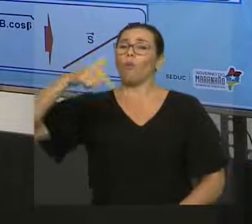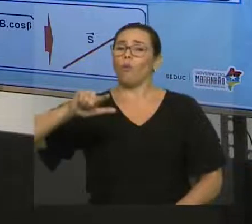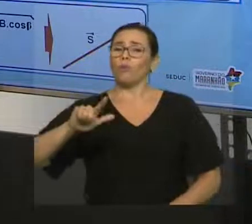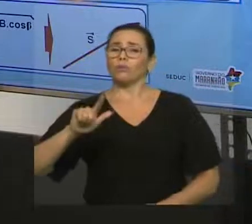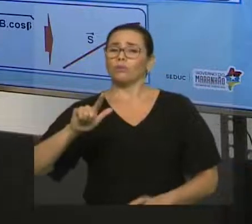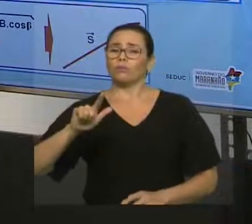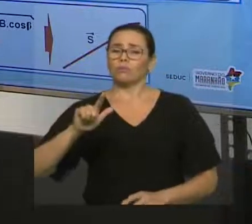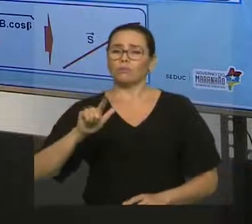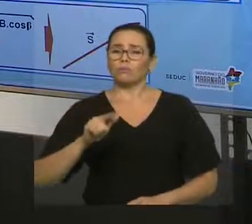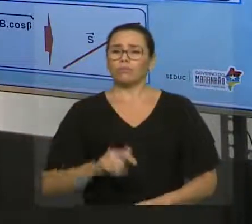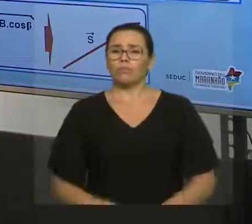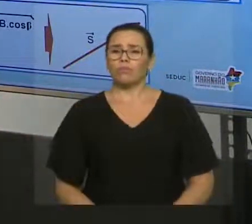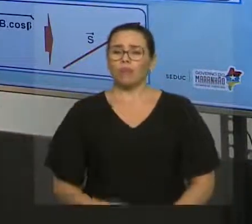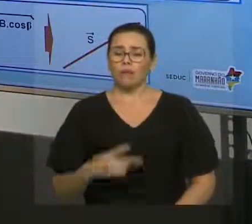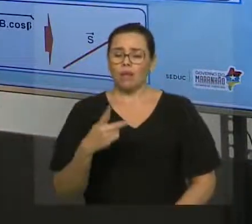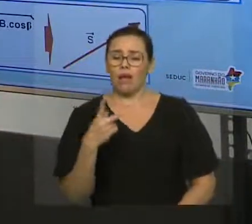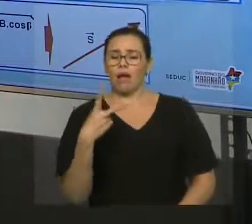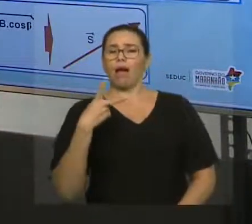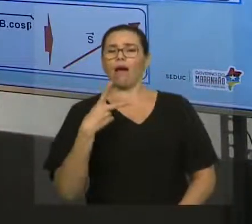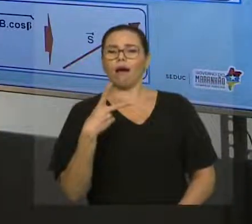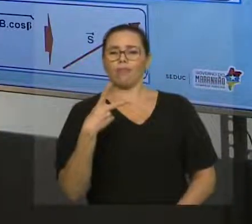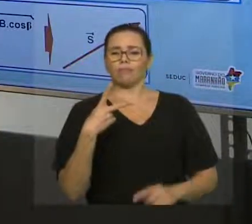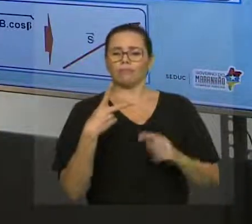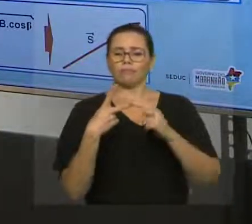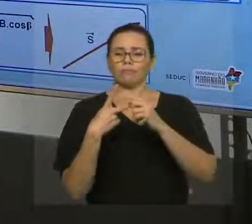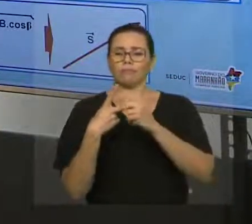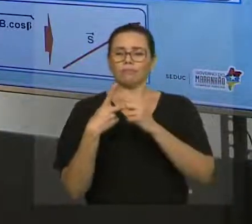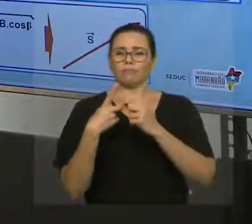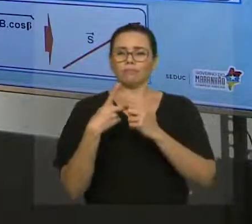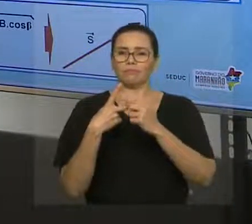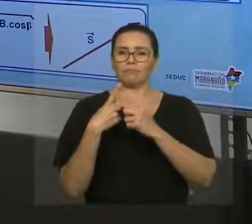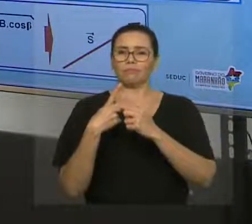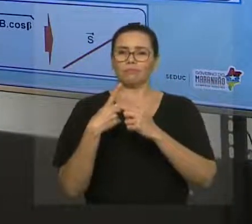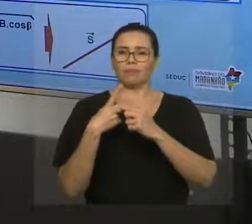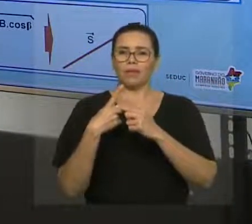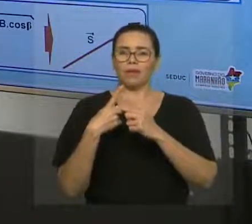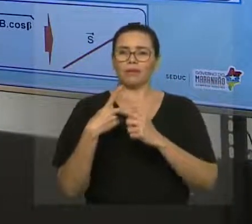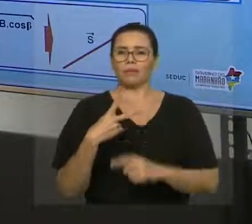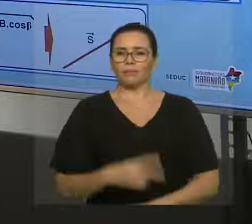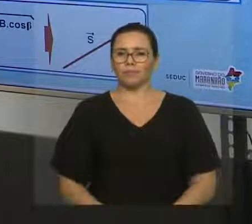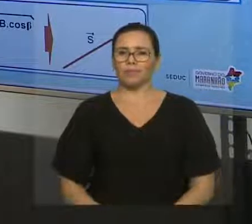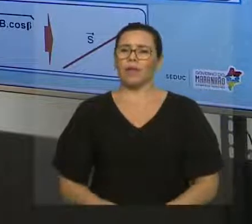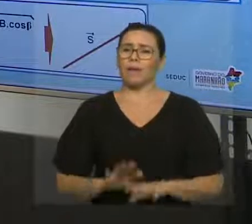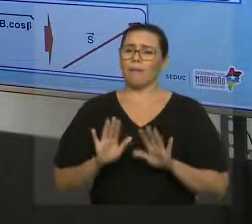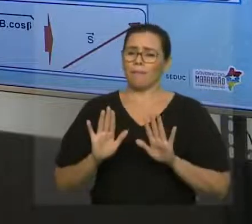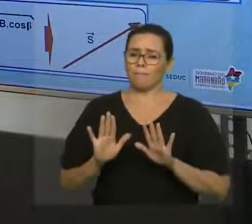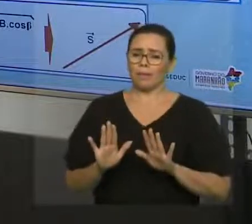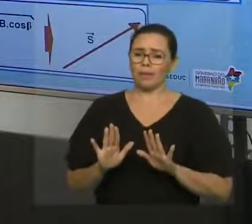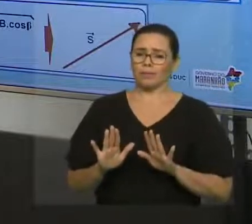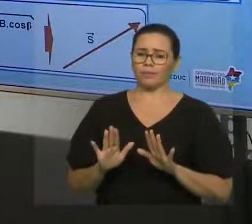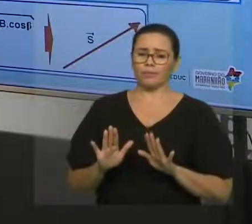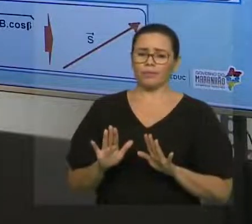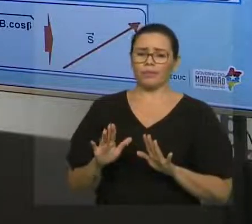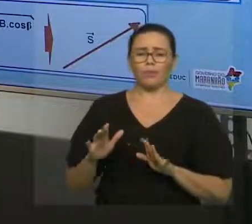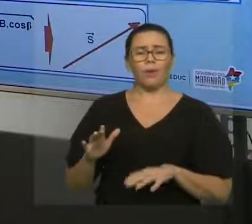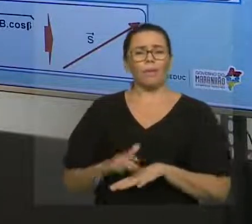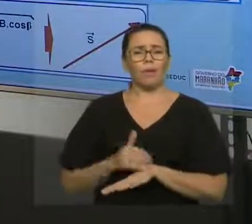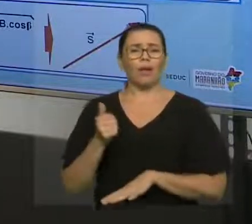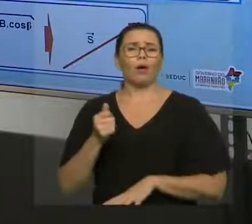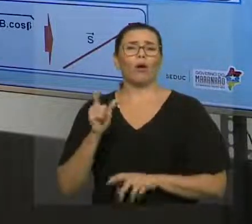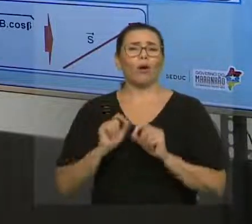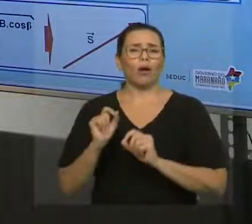Você deduz lá, você vê que aqui é menos. Só que eu não estou pegando esse cara, eu estou pegando esse aqui. Porque geralmente ele vai te dar o ângulo entre os vetores. Esses dois ângulos são